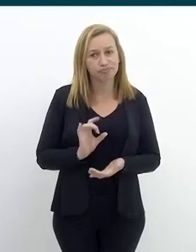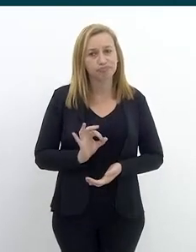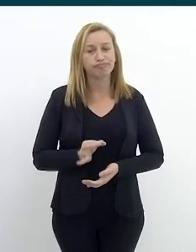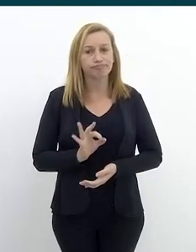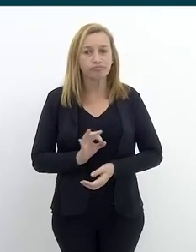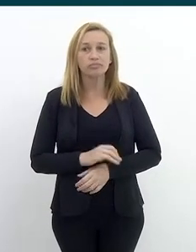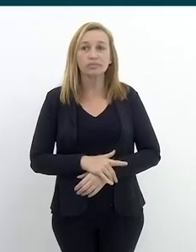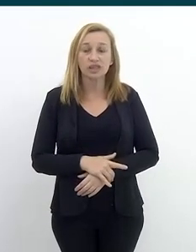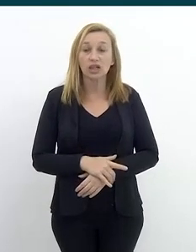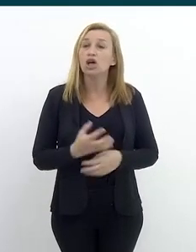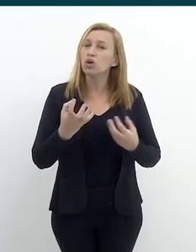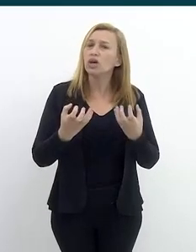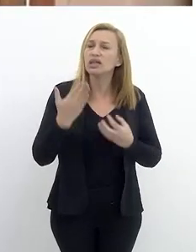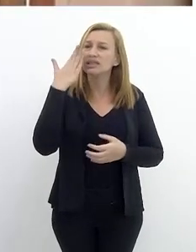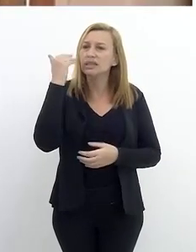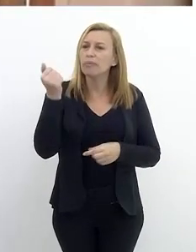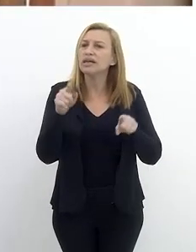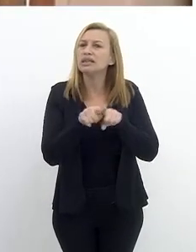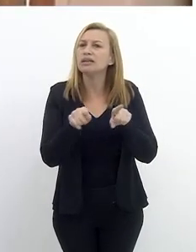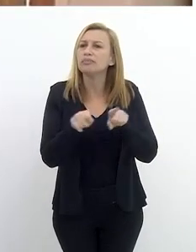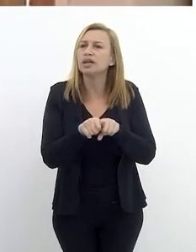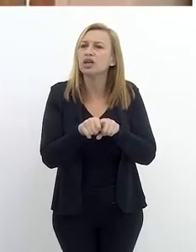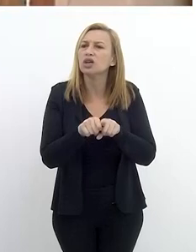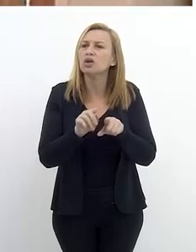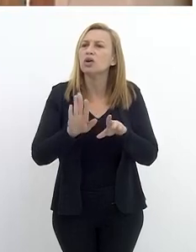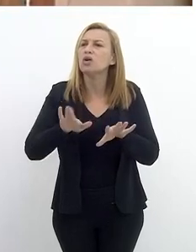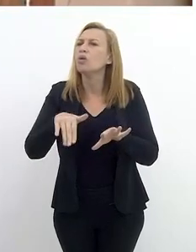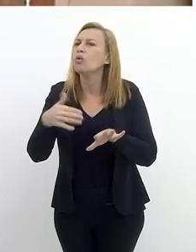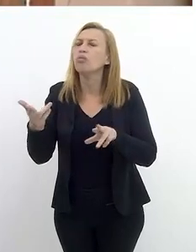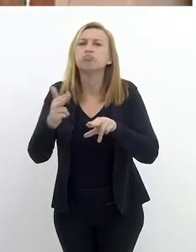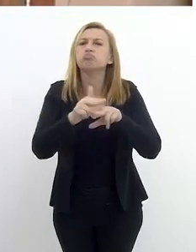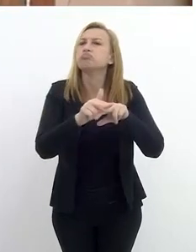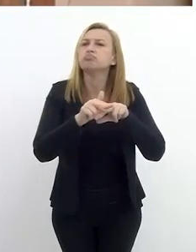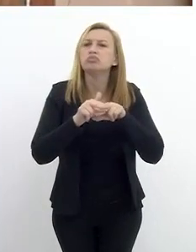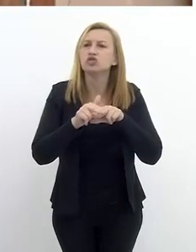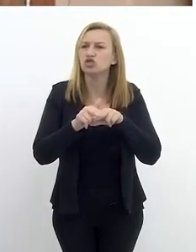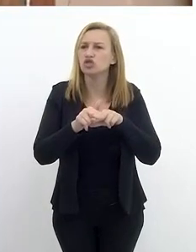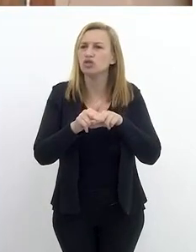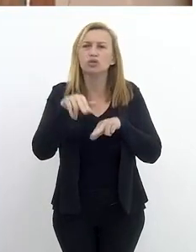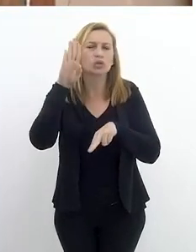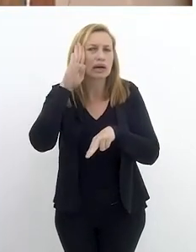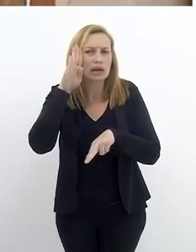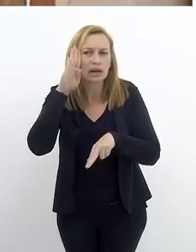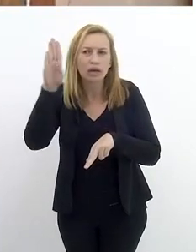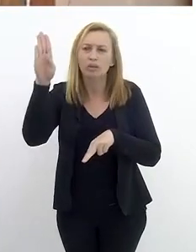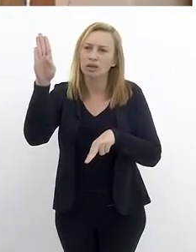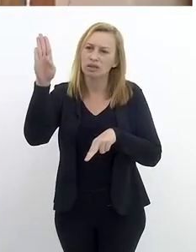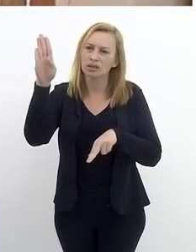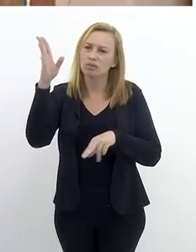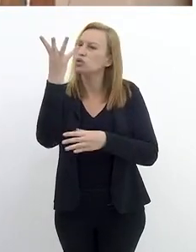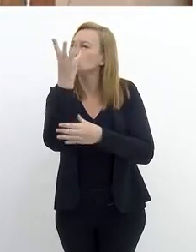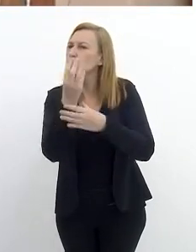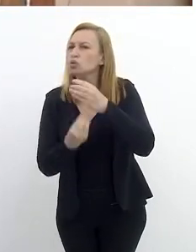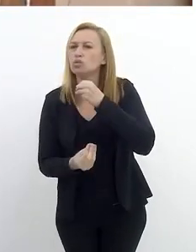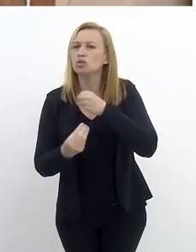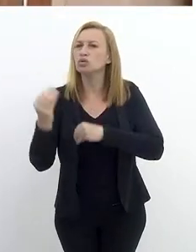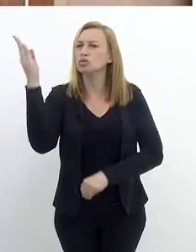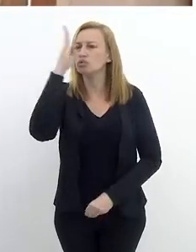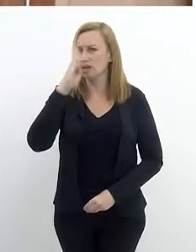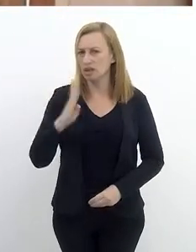complicada. Eu queria saber também quais as causas principais do